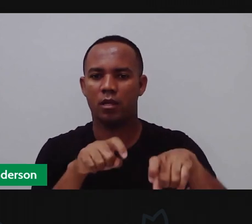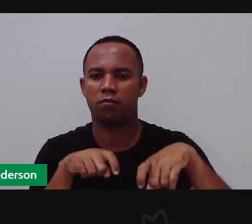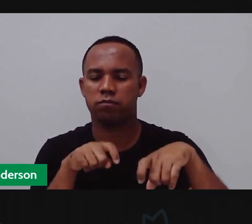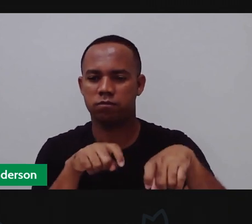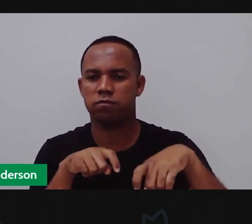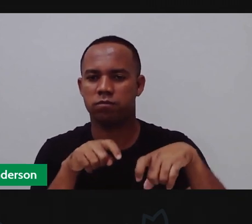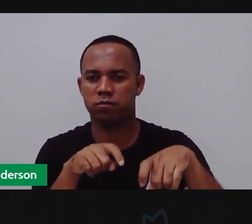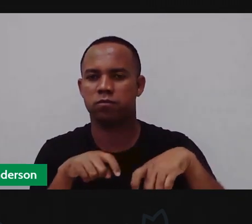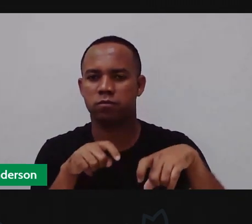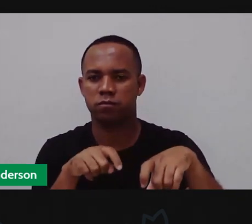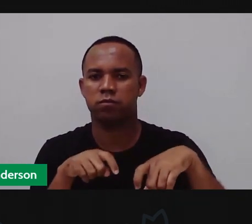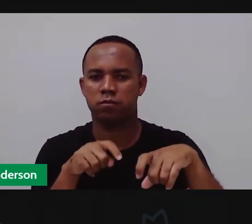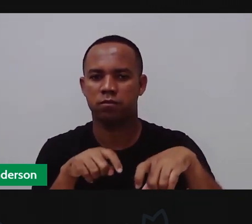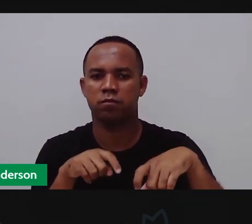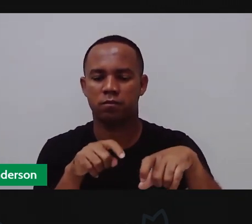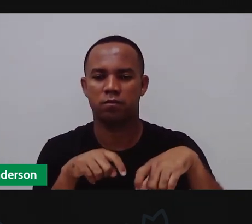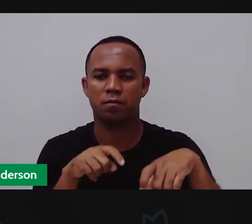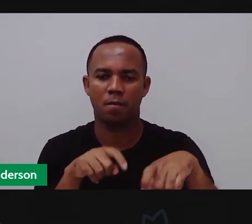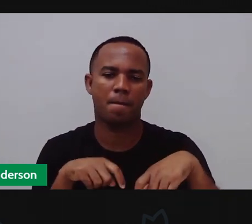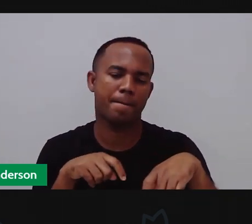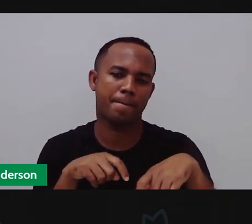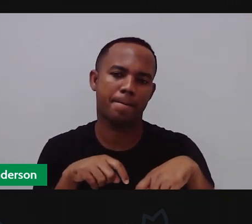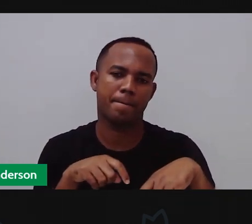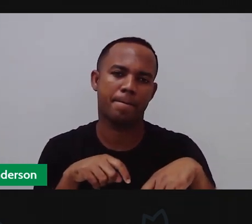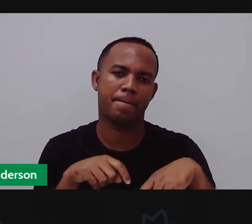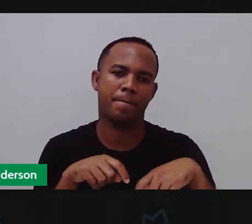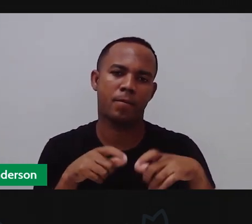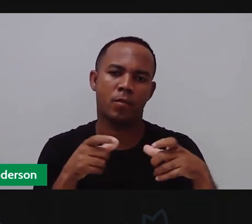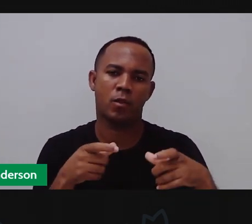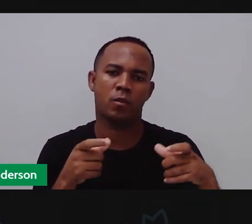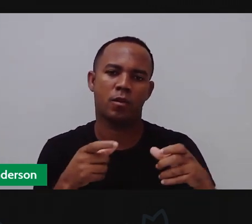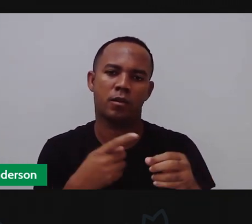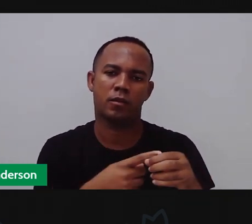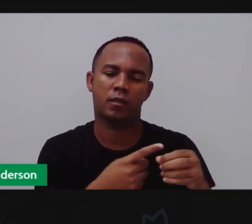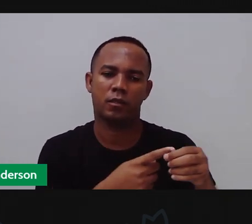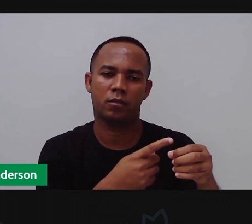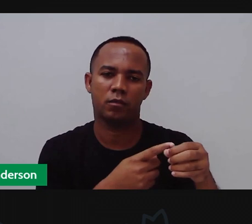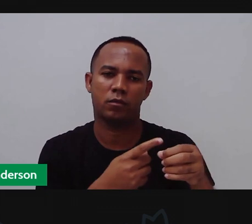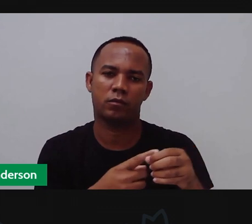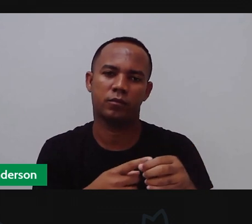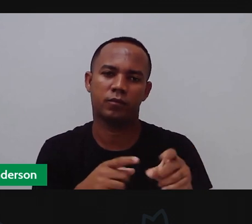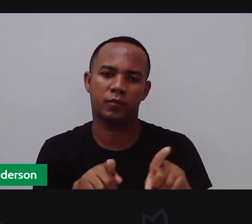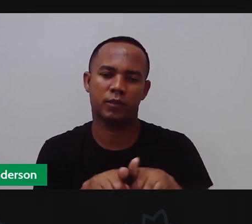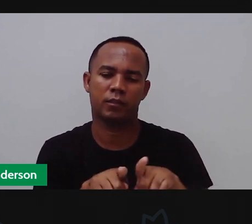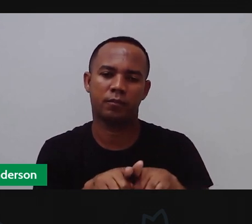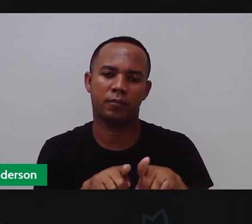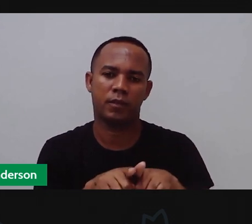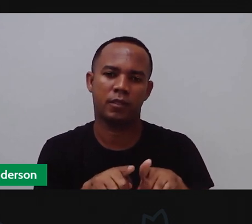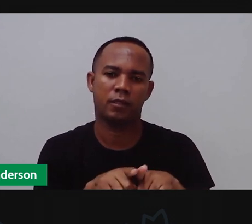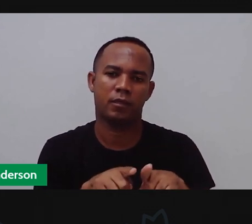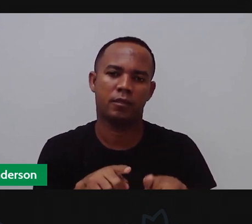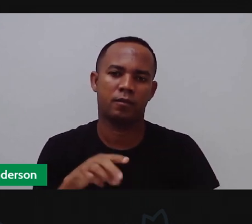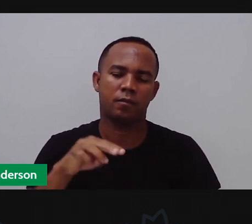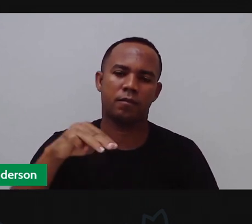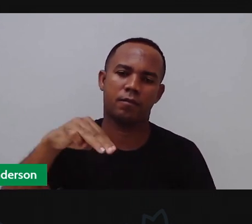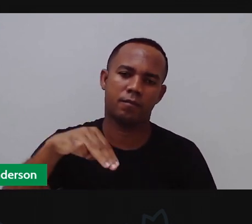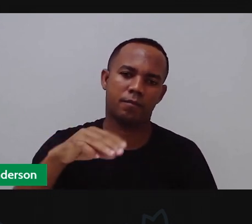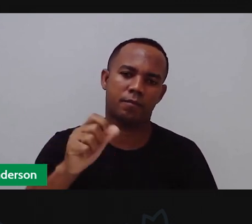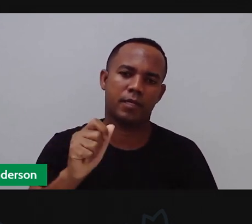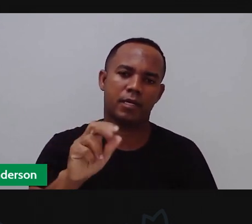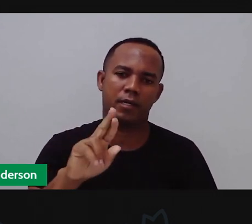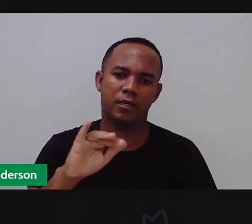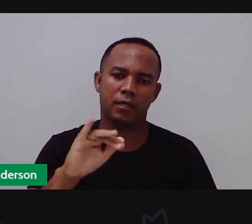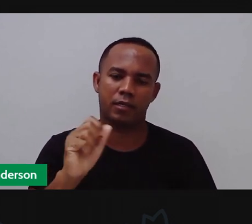Oliveira Melo. De Oliveira Melo. Que é em Puaçu. Maria da Graça Mendonça, que fica em Ticuaro Sul,